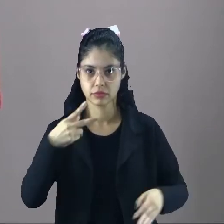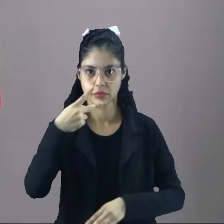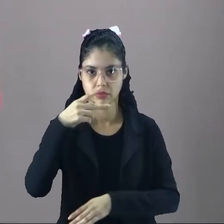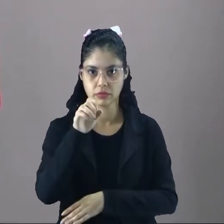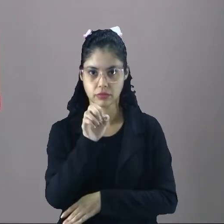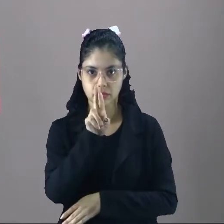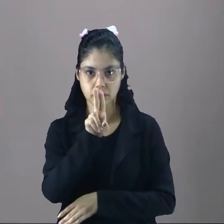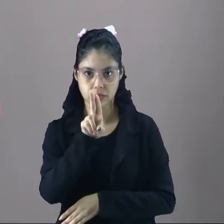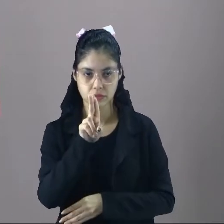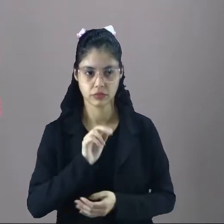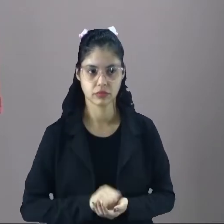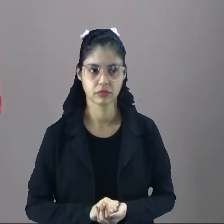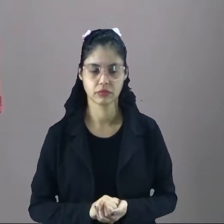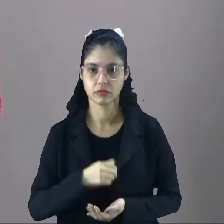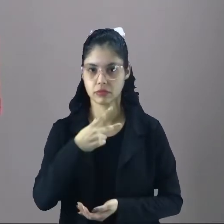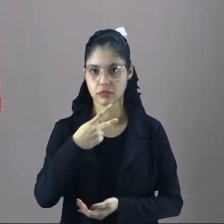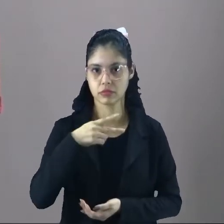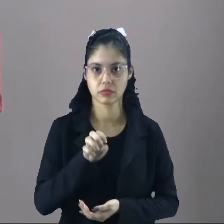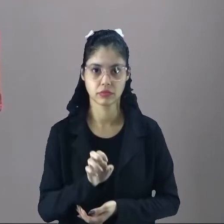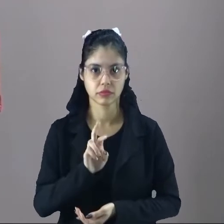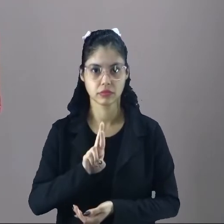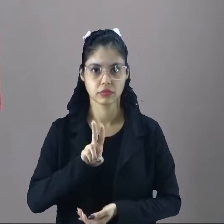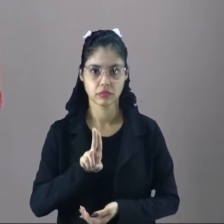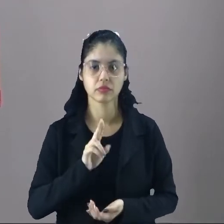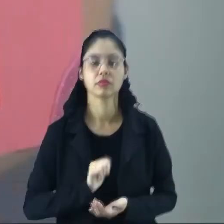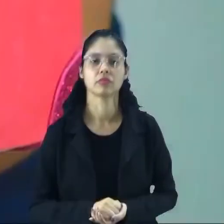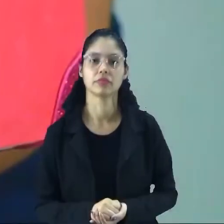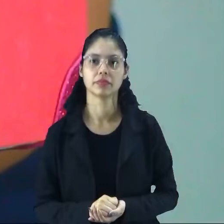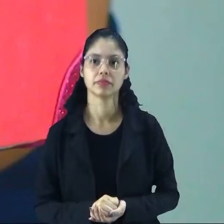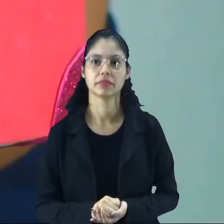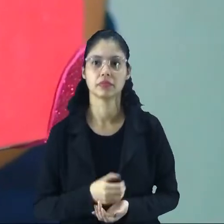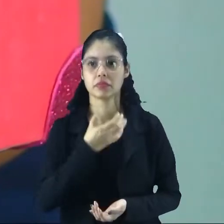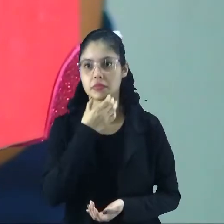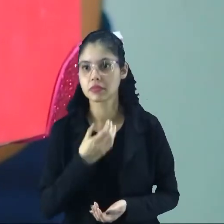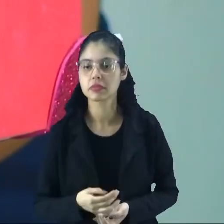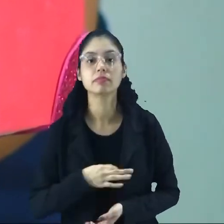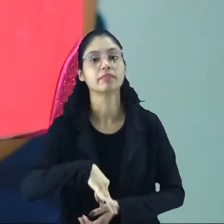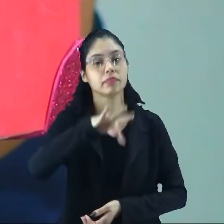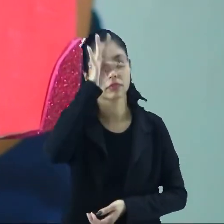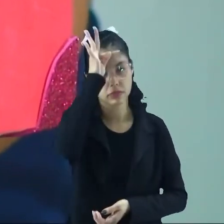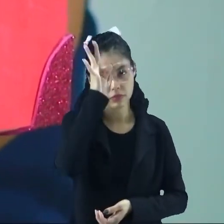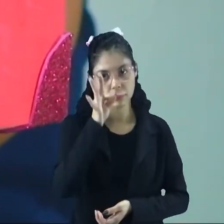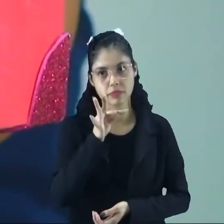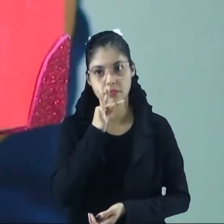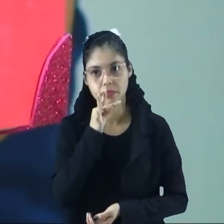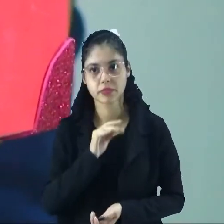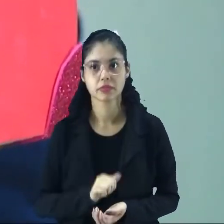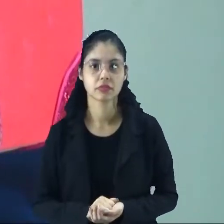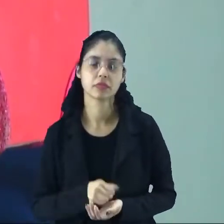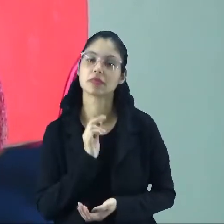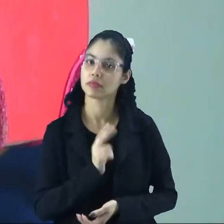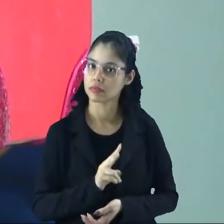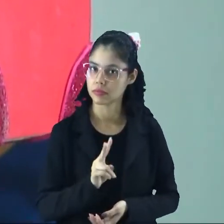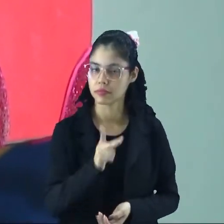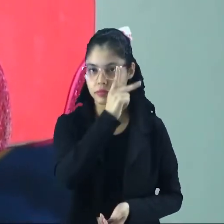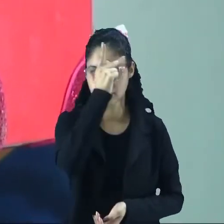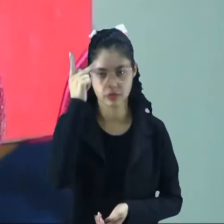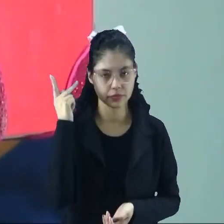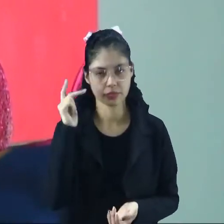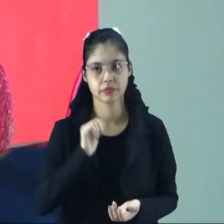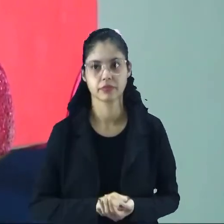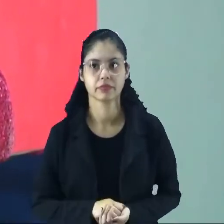de Natal? O peru, gente, no Natal é uma tradição, tá? É um costume das